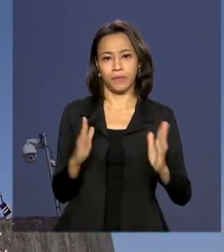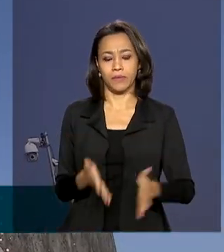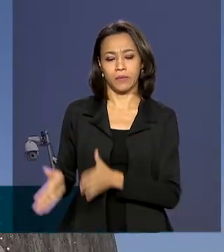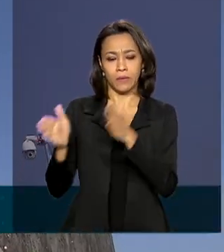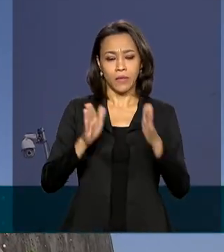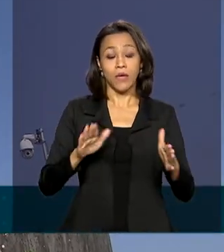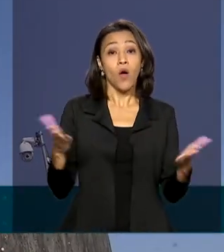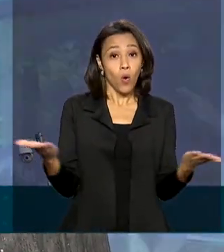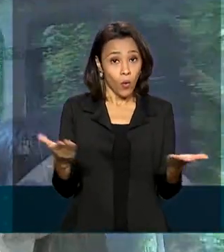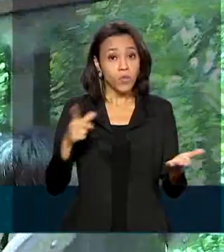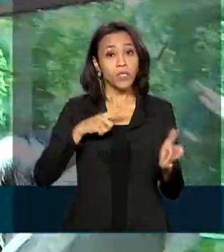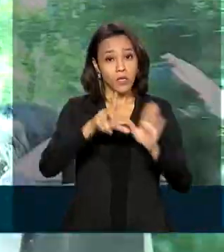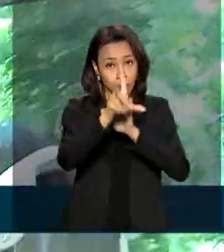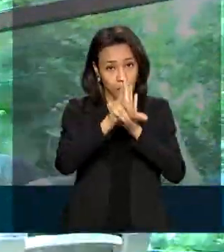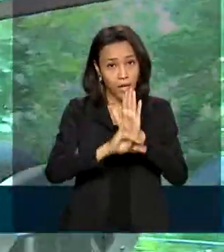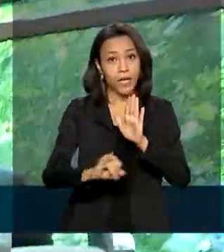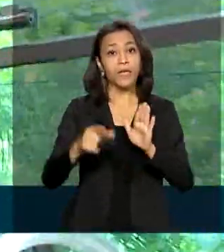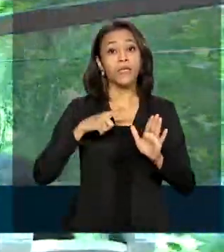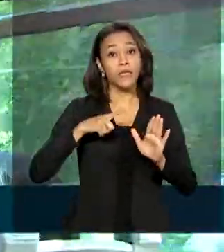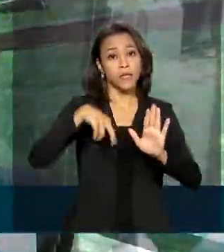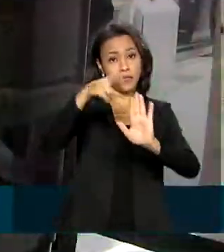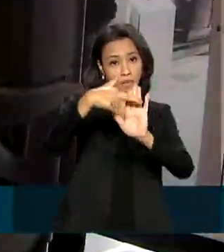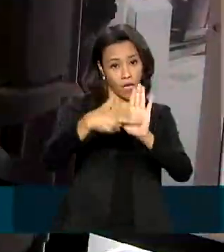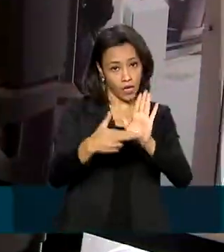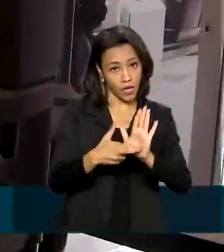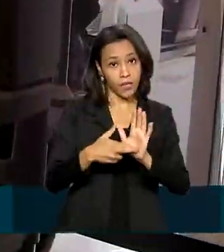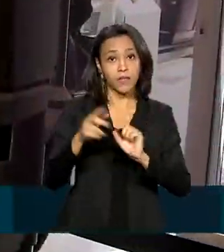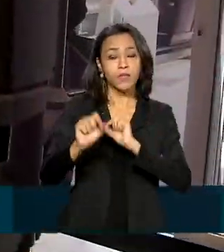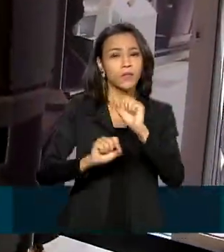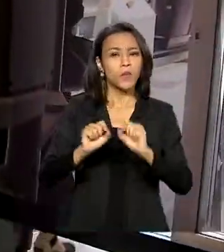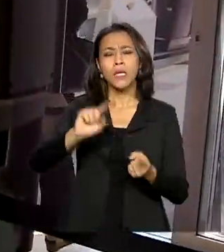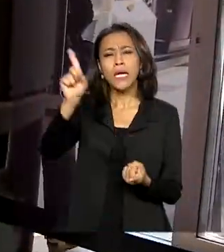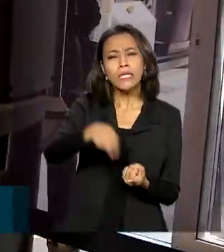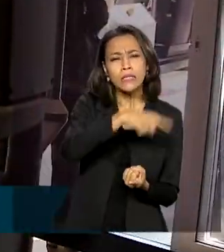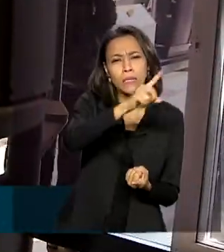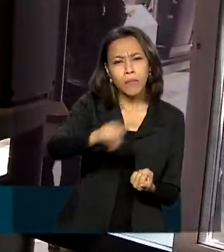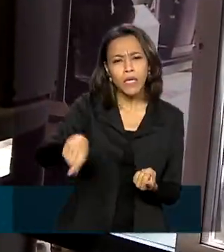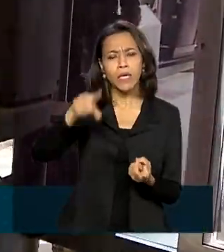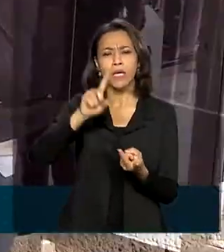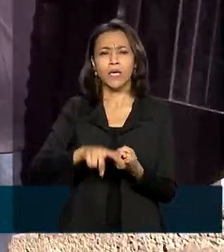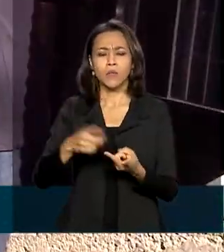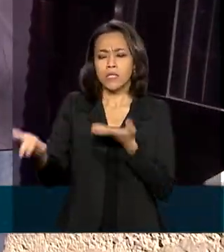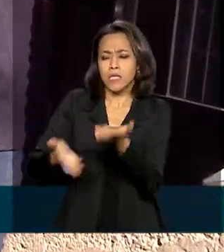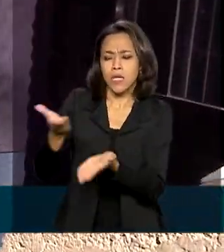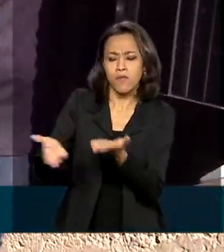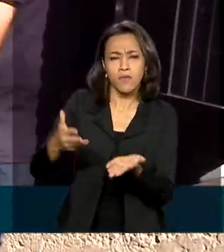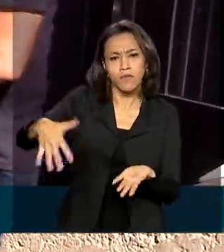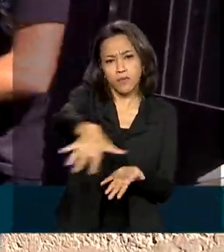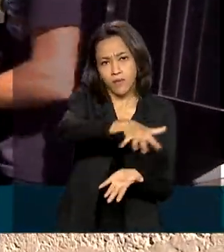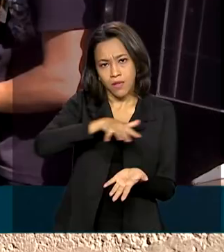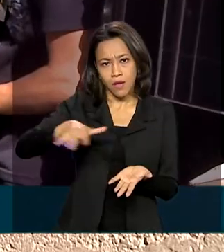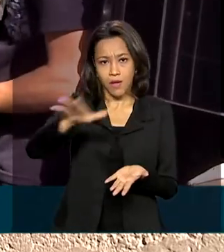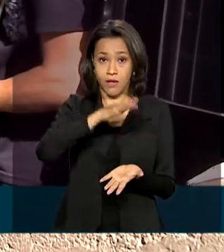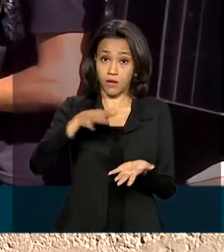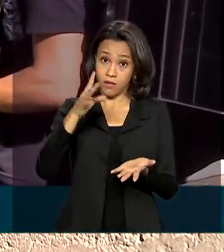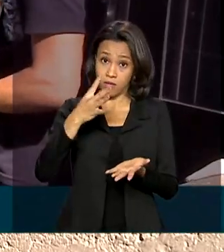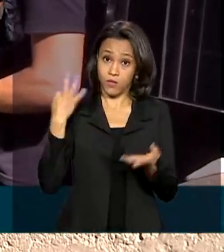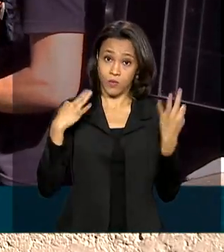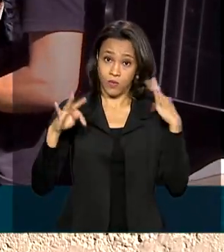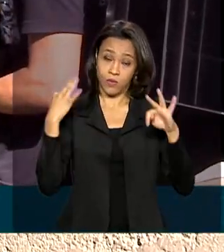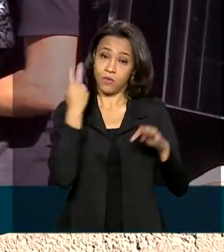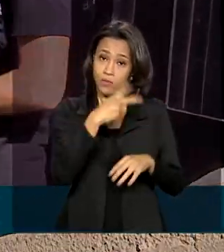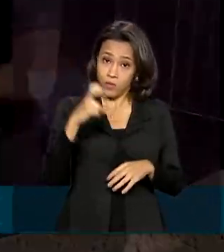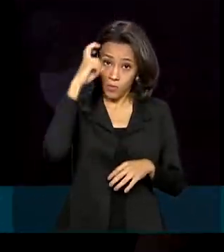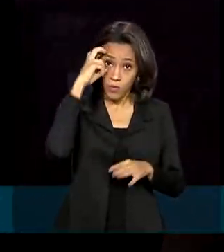existe uma lei que regulamenta o cancelamento e a remarcação de serviços dos setores de turismo e cultura. O